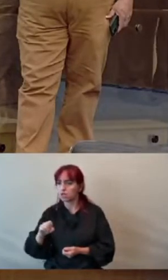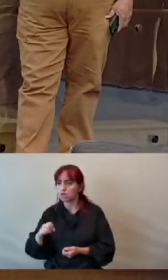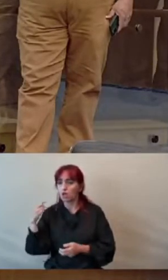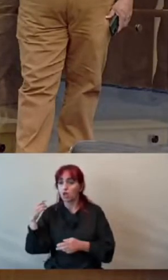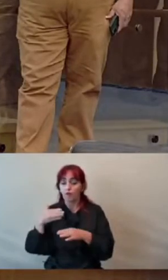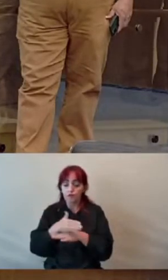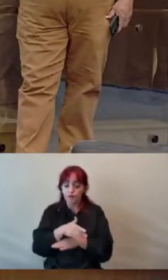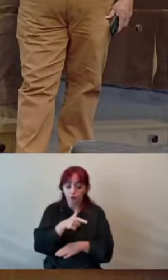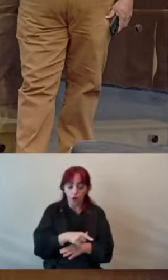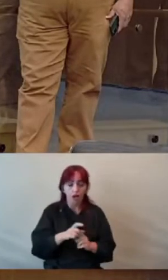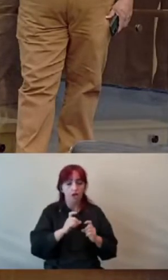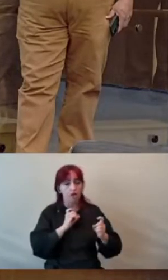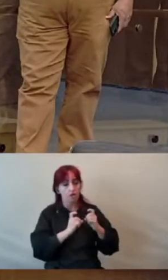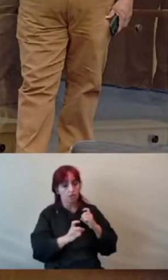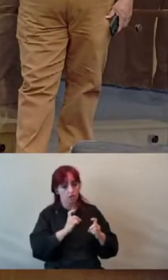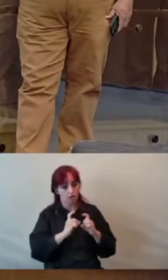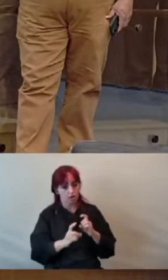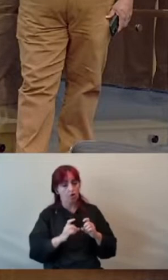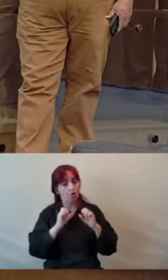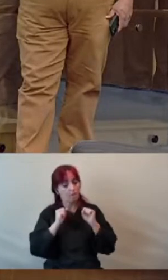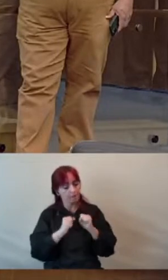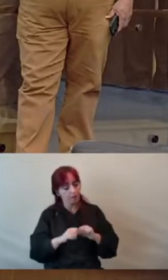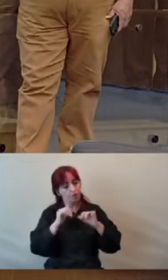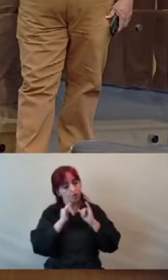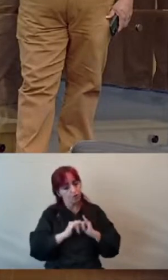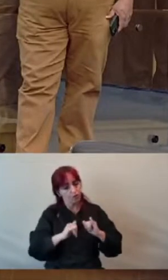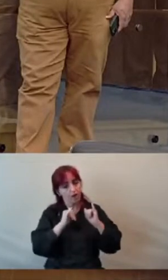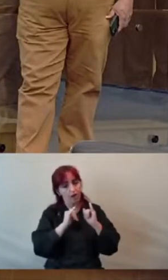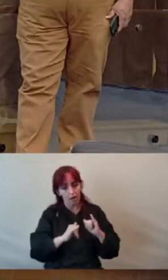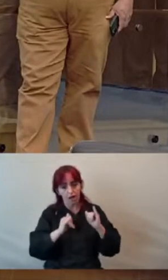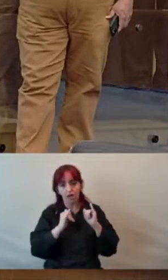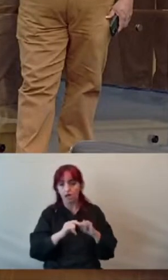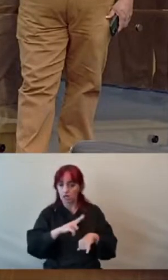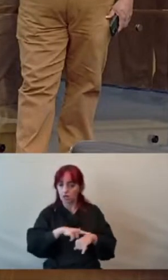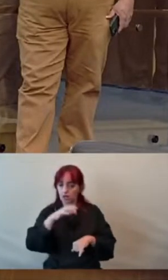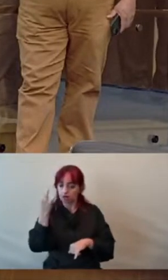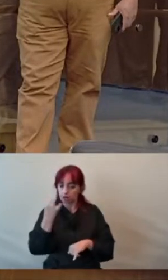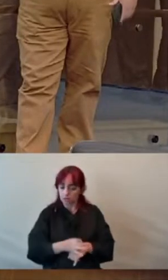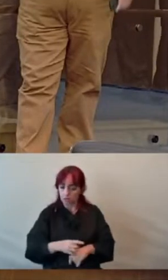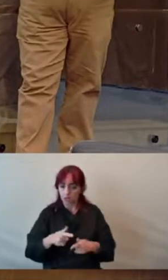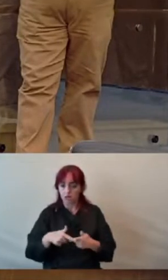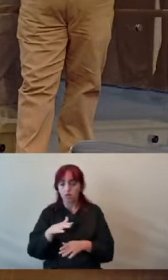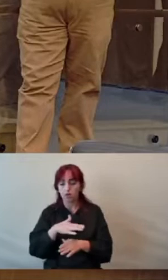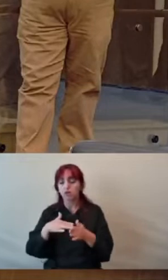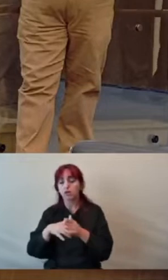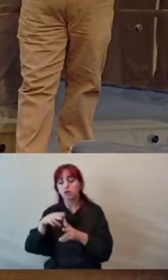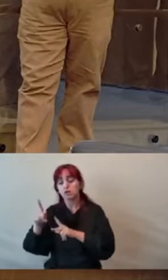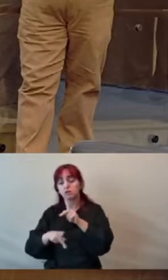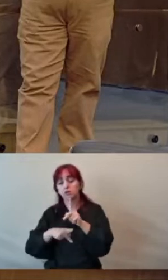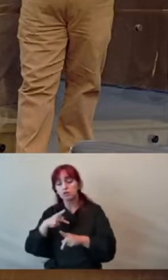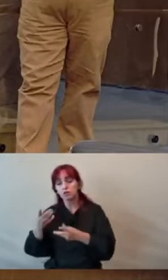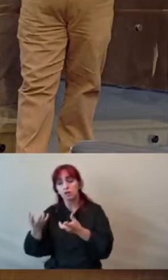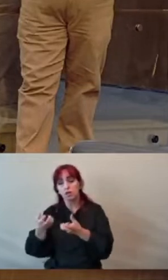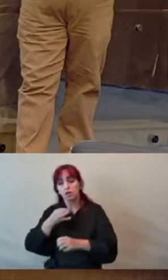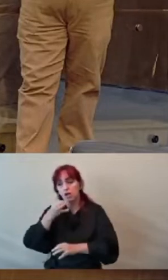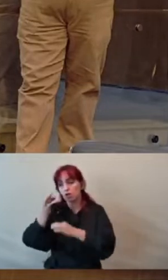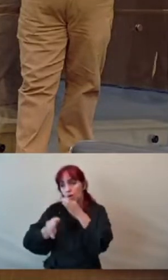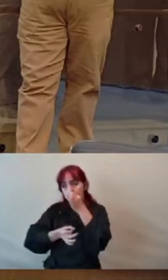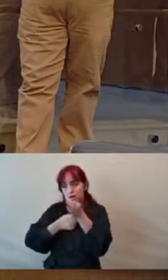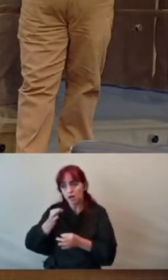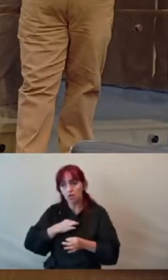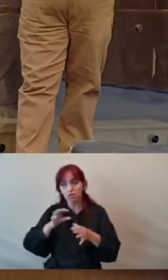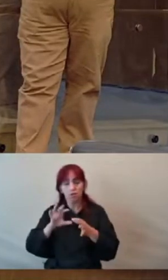pôde sim falar na hora de falar, porque todas as pessoas que quiseram falar tiveram a palavra